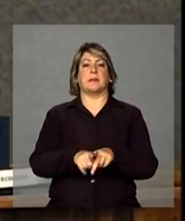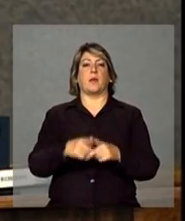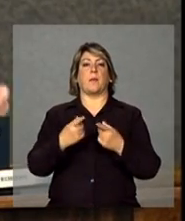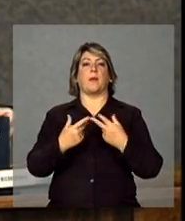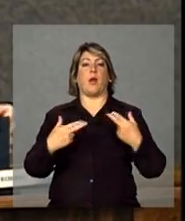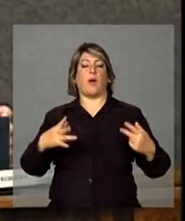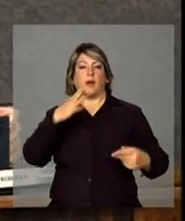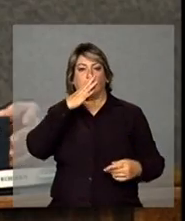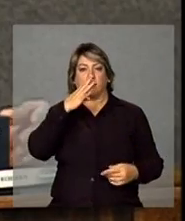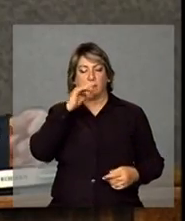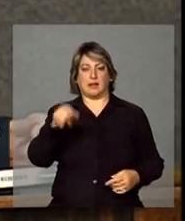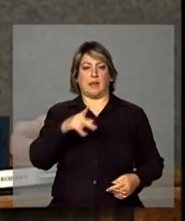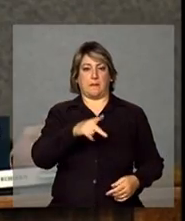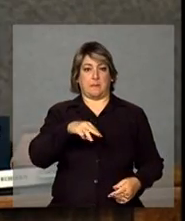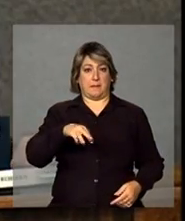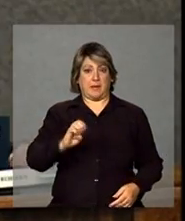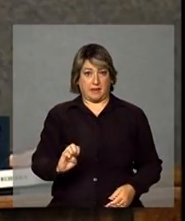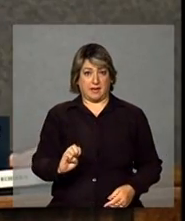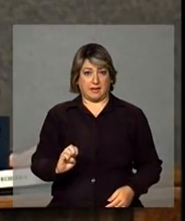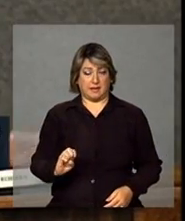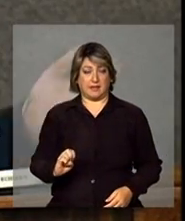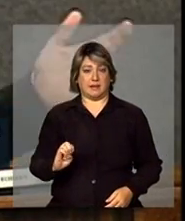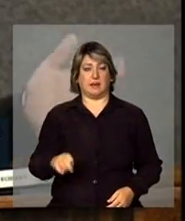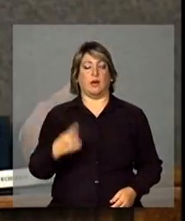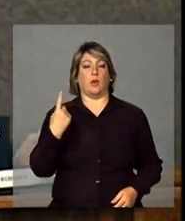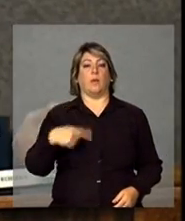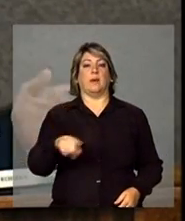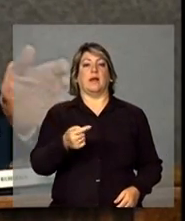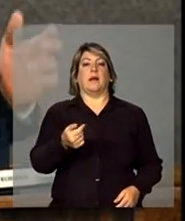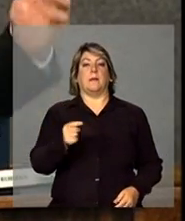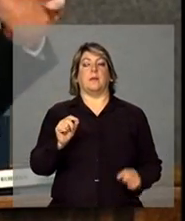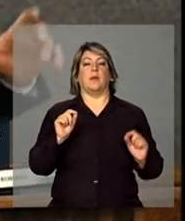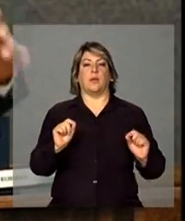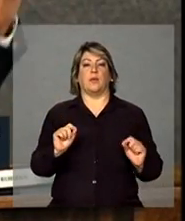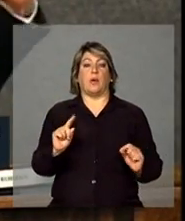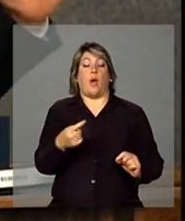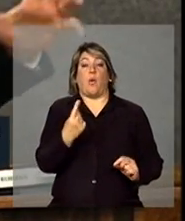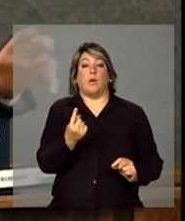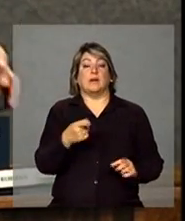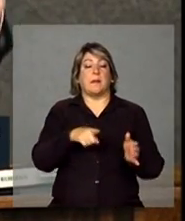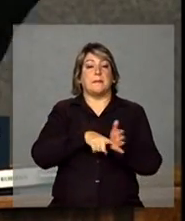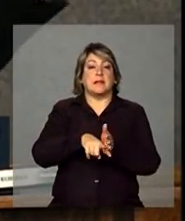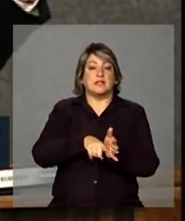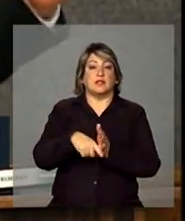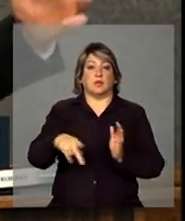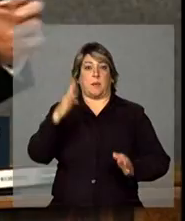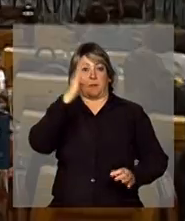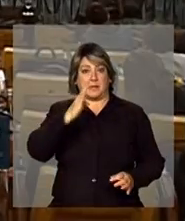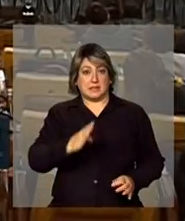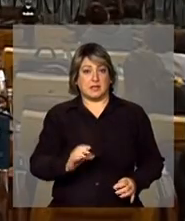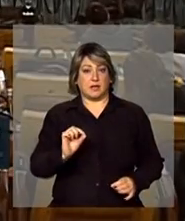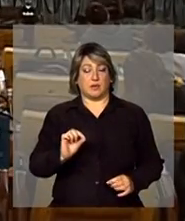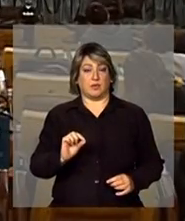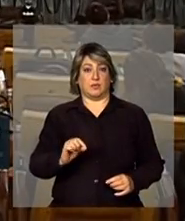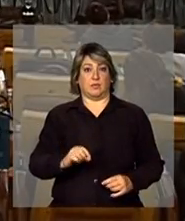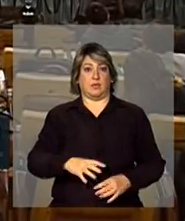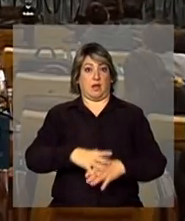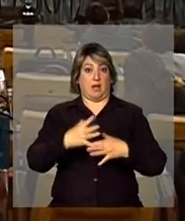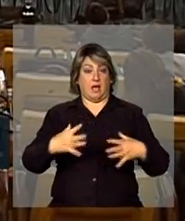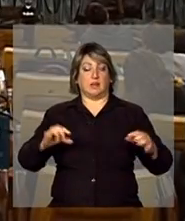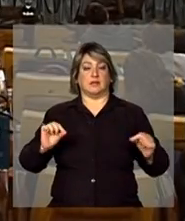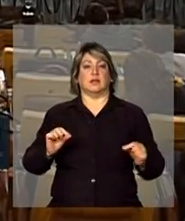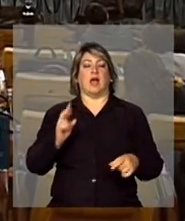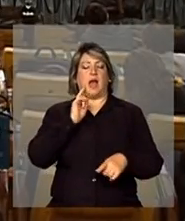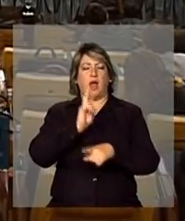muito interessante da PME, que é uma das poucas, a única pesquisa no Brasil de larga escala que acompanha as mesmas